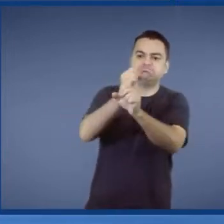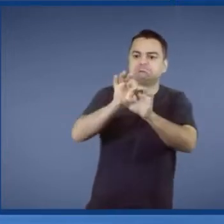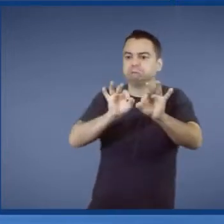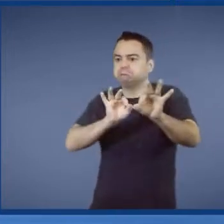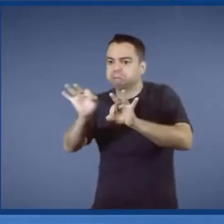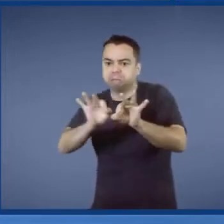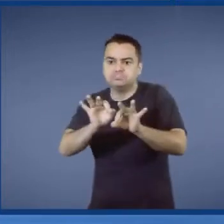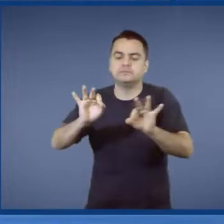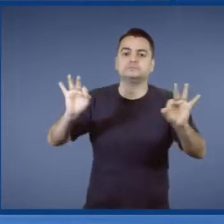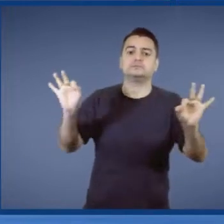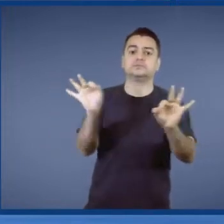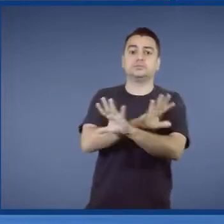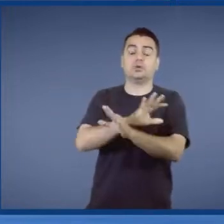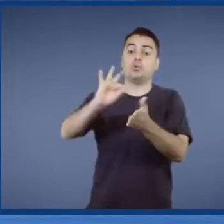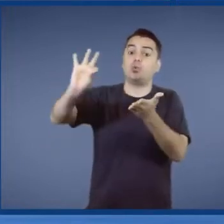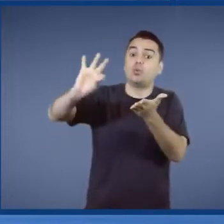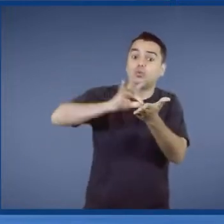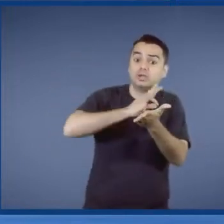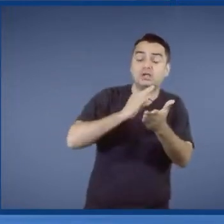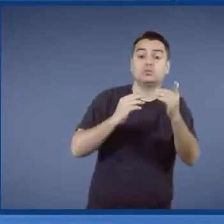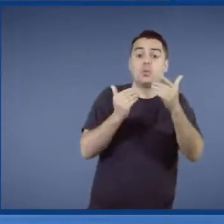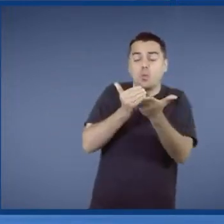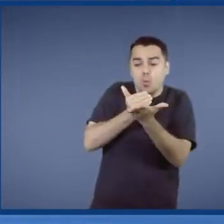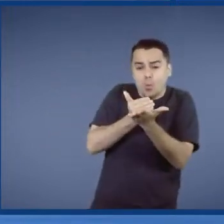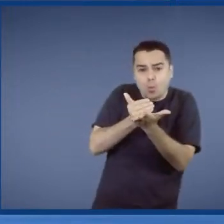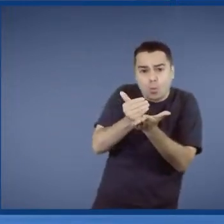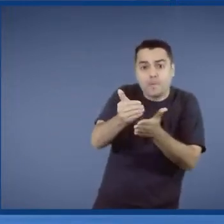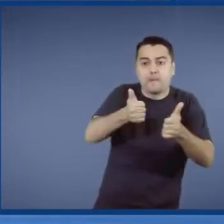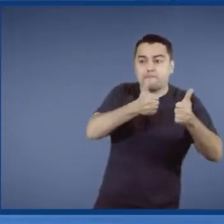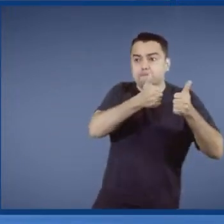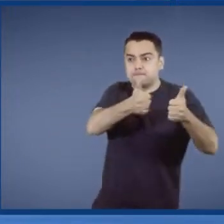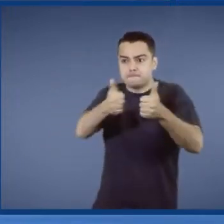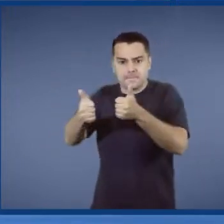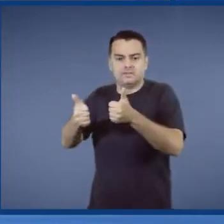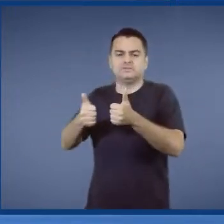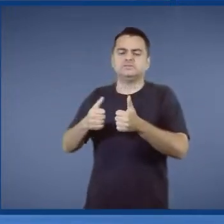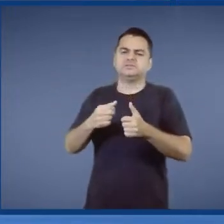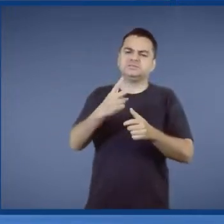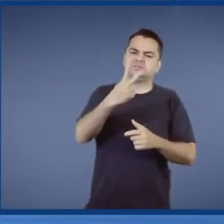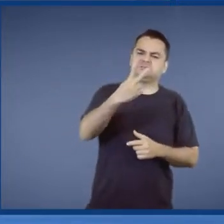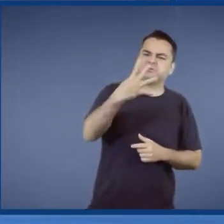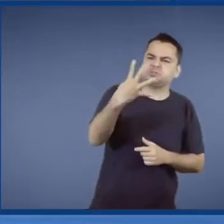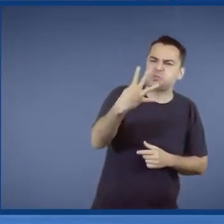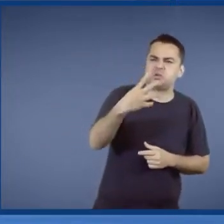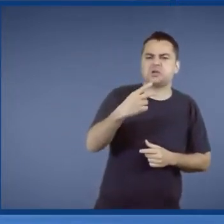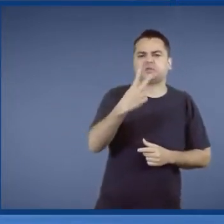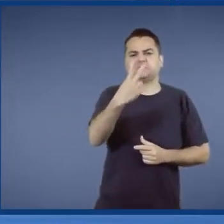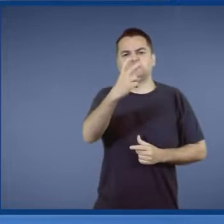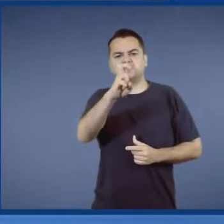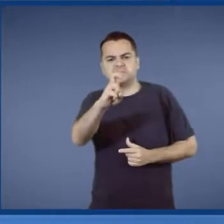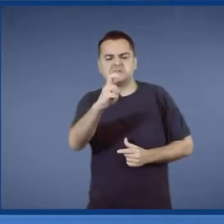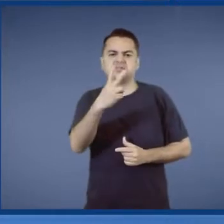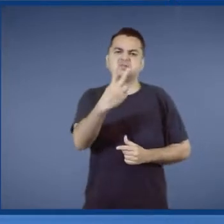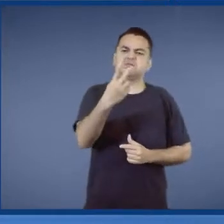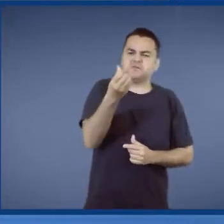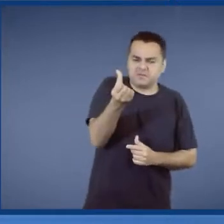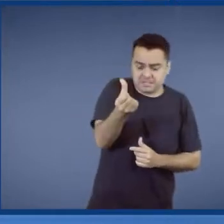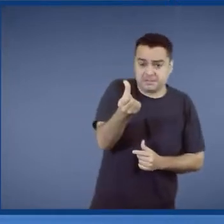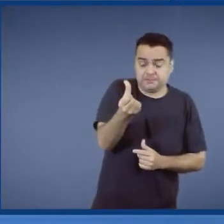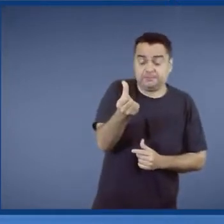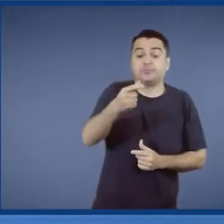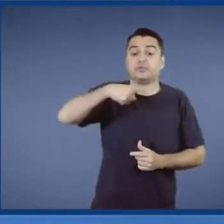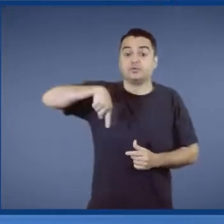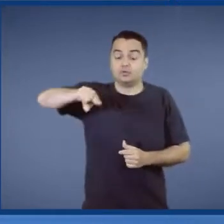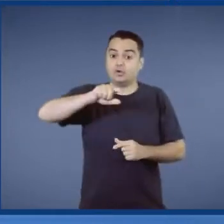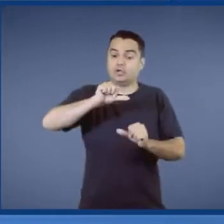Quando esses contratos começarem a virar, isso vai acontecer daqui a pouquinho. 24, 25, 26. A gente vai passar pela maior